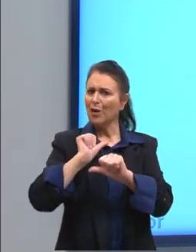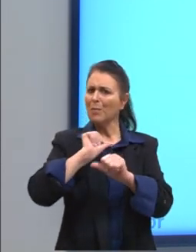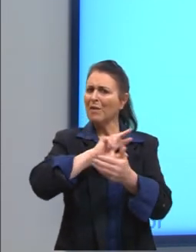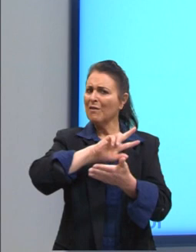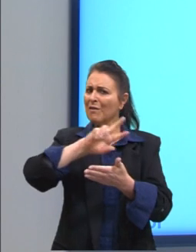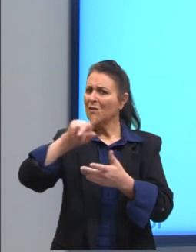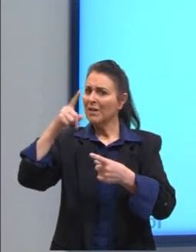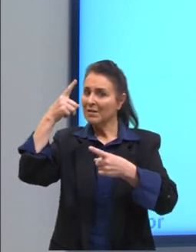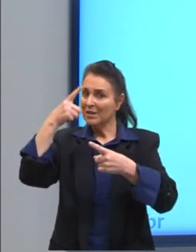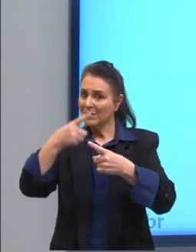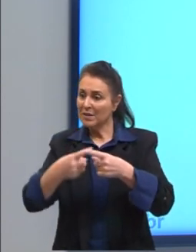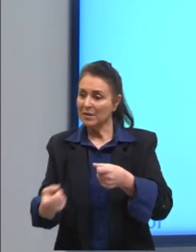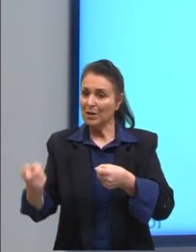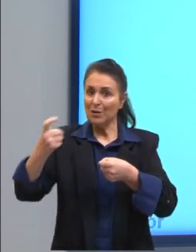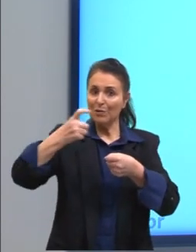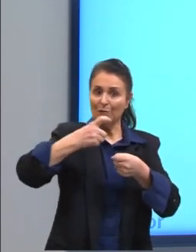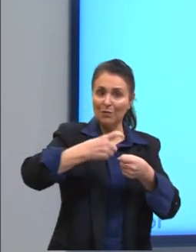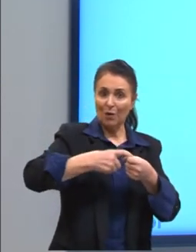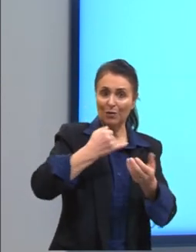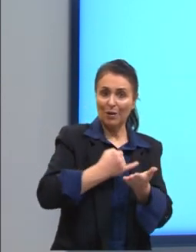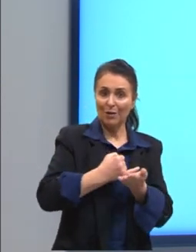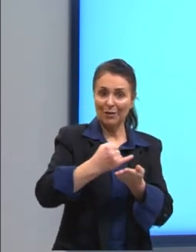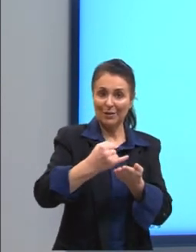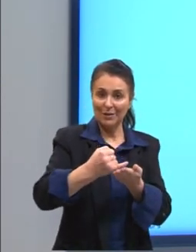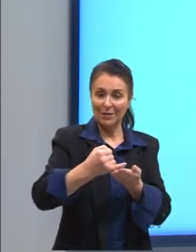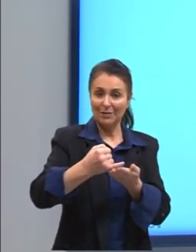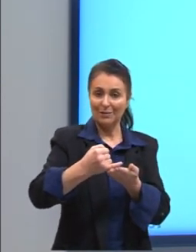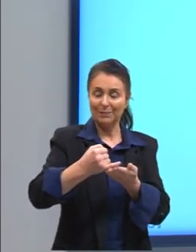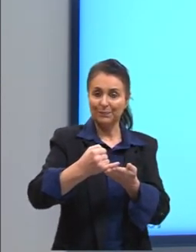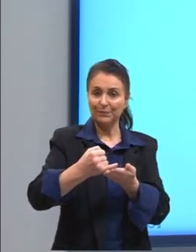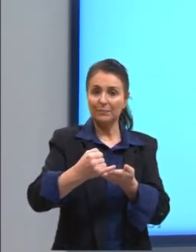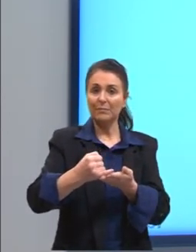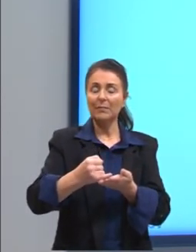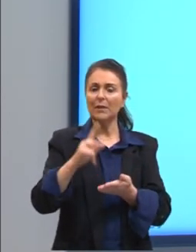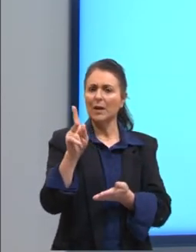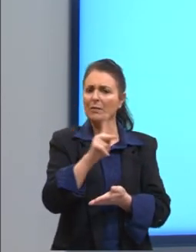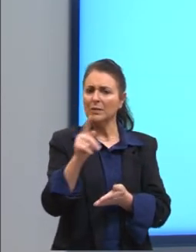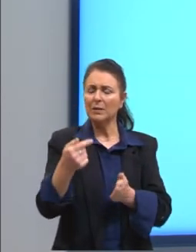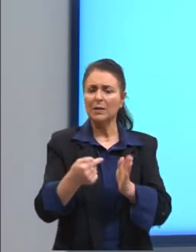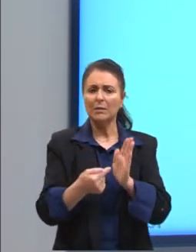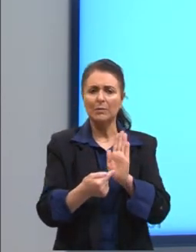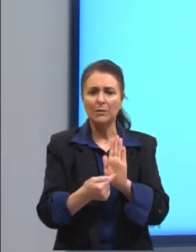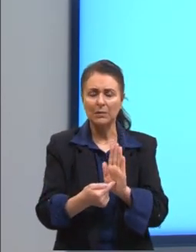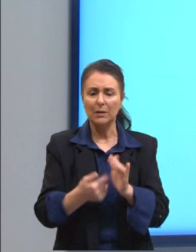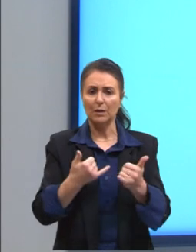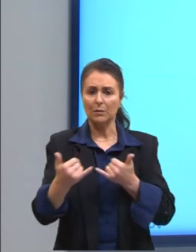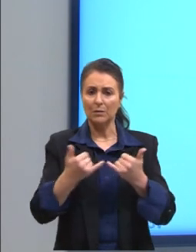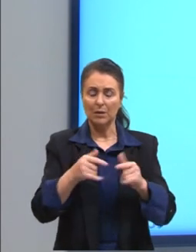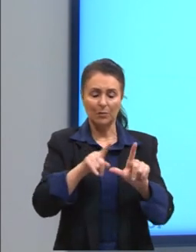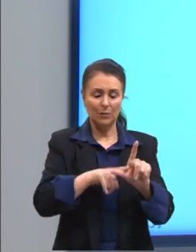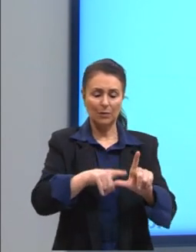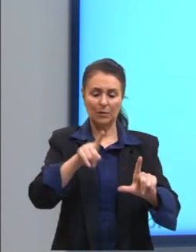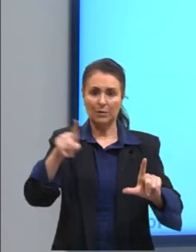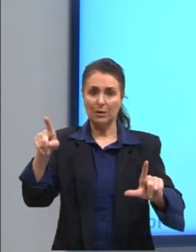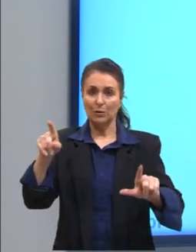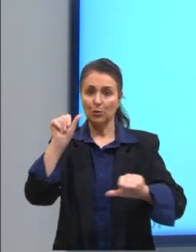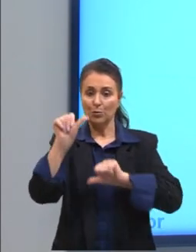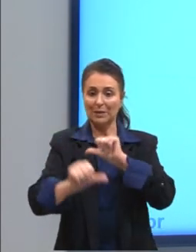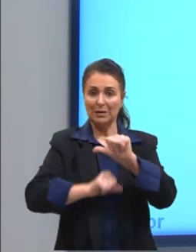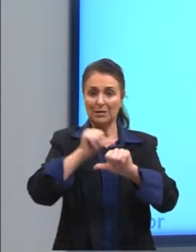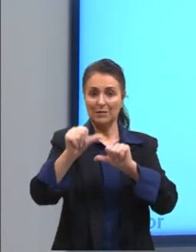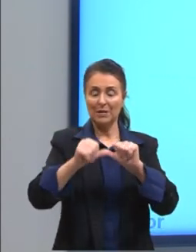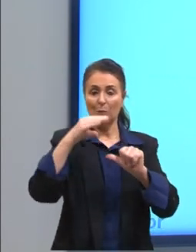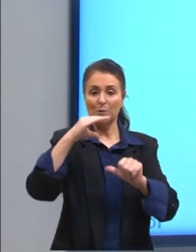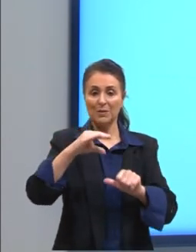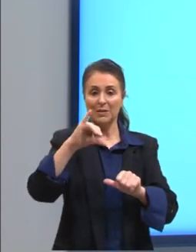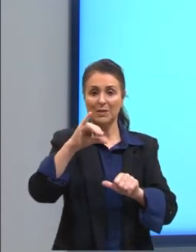retorna ao seu estado inicial. Esse aqui é só um exemplo, gente, de gráfico de uma transformação cíclica. Ela pode acontecer de